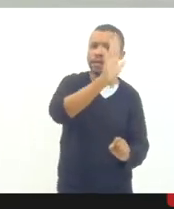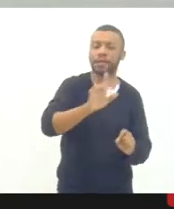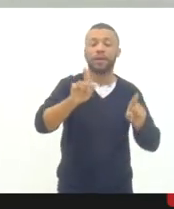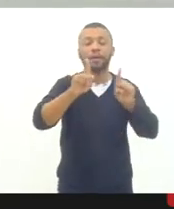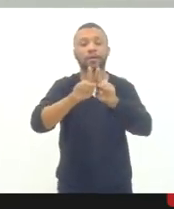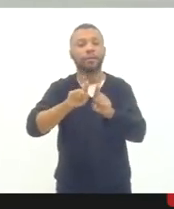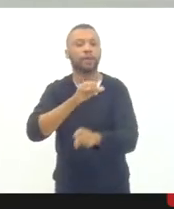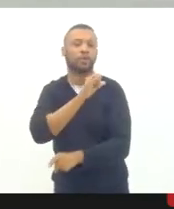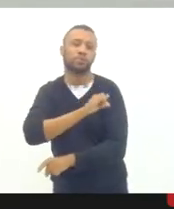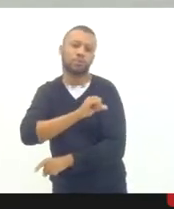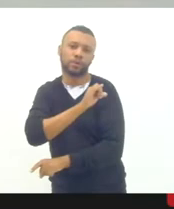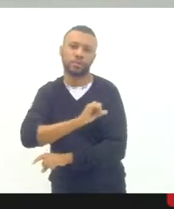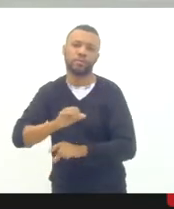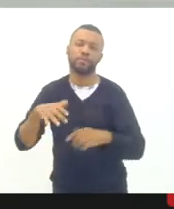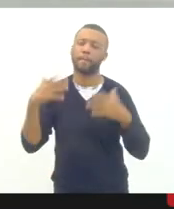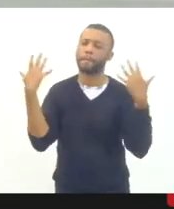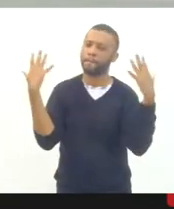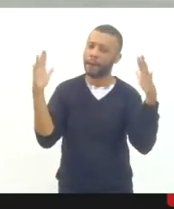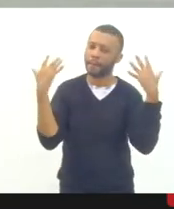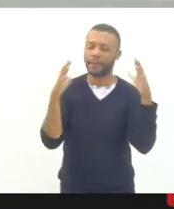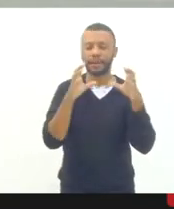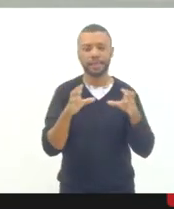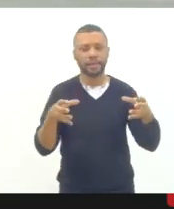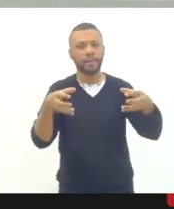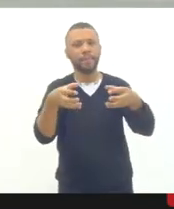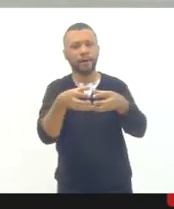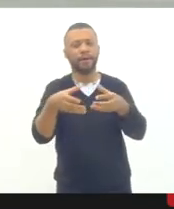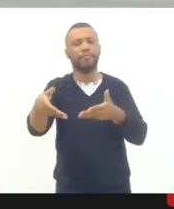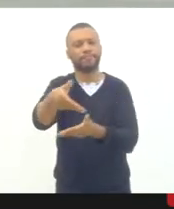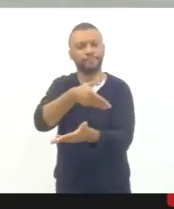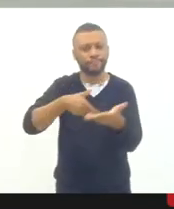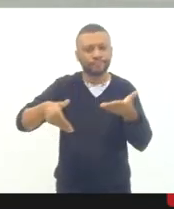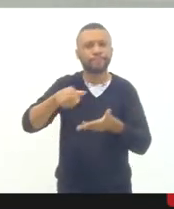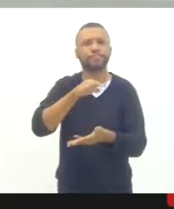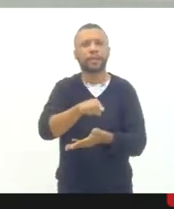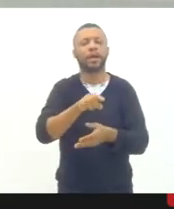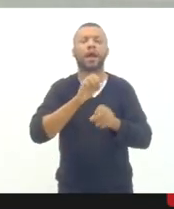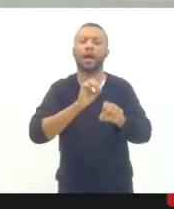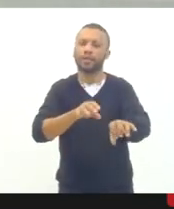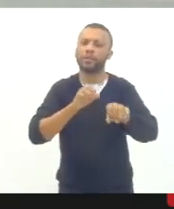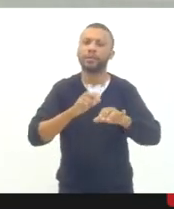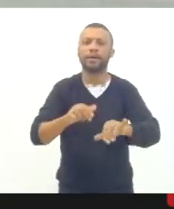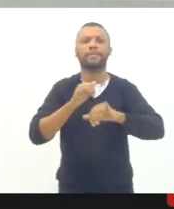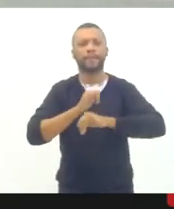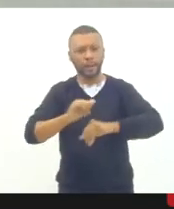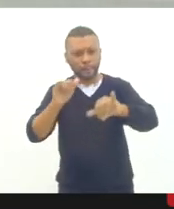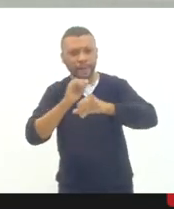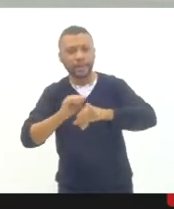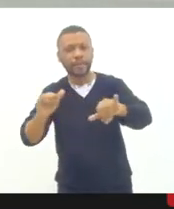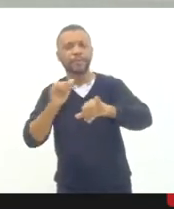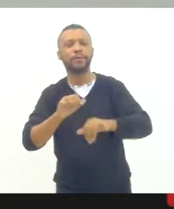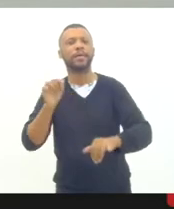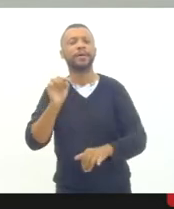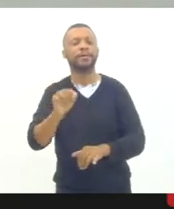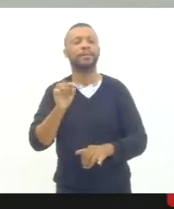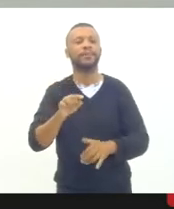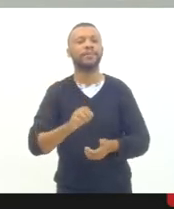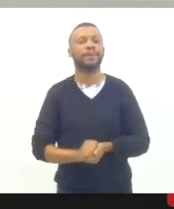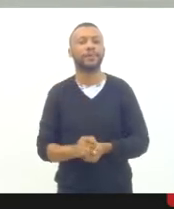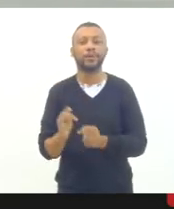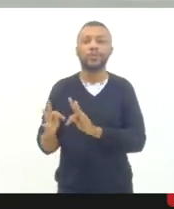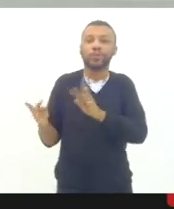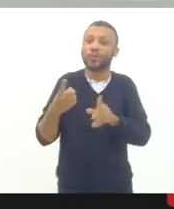parabéns à comissão de educação, parabéns à campanha e todos aqueles que